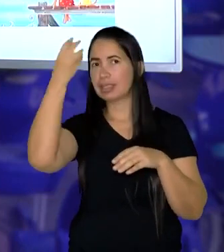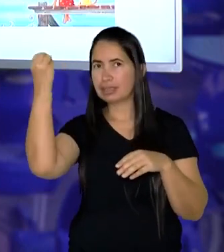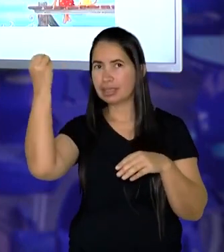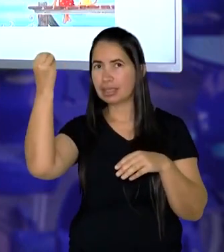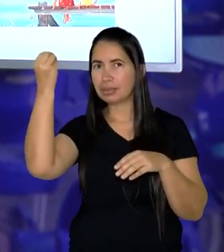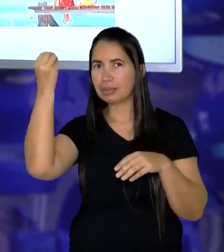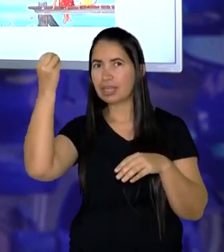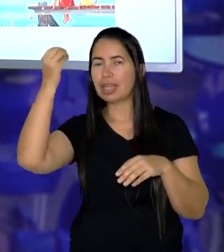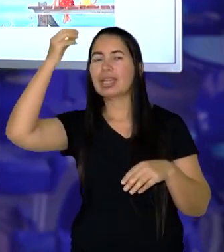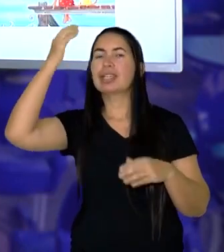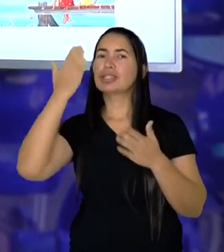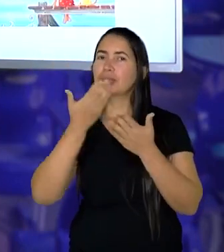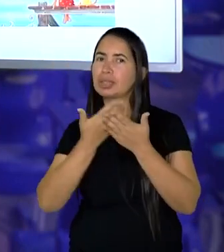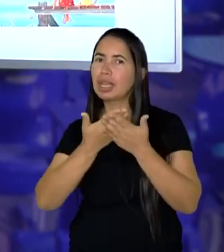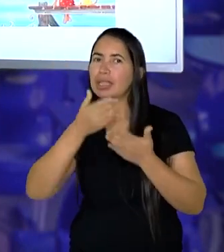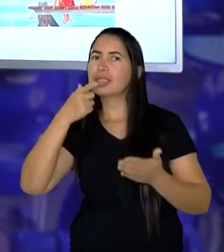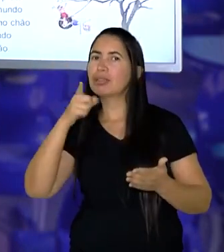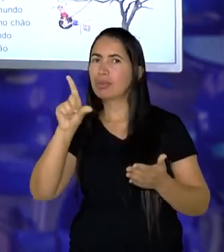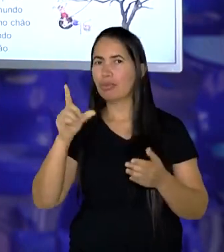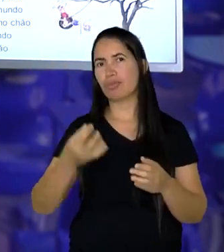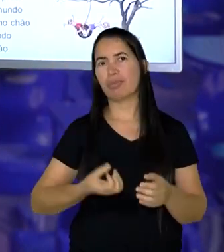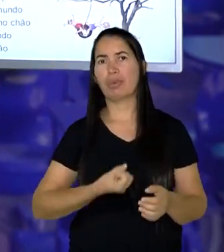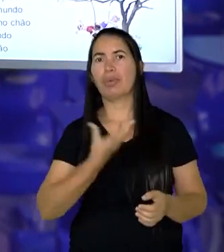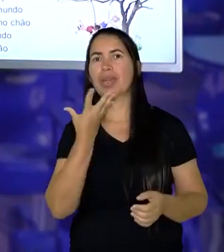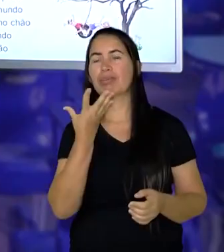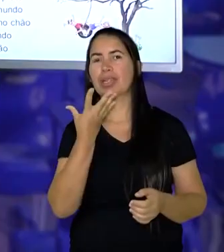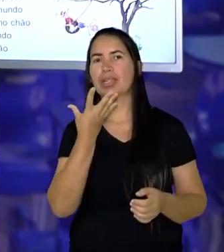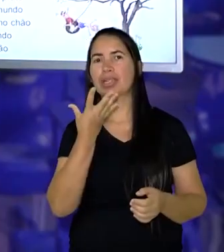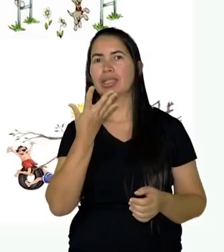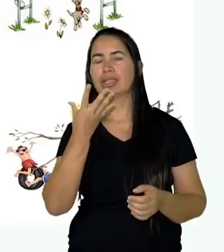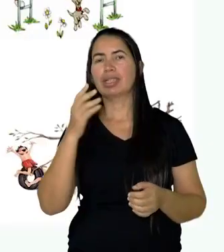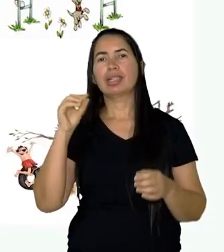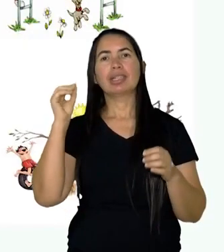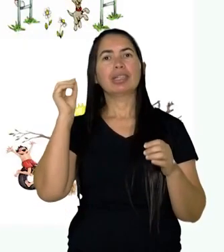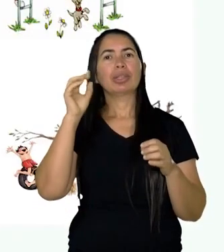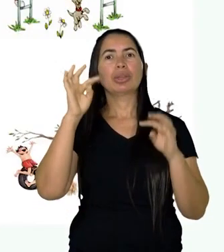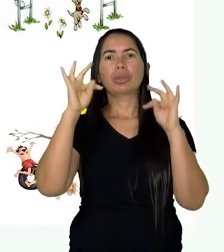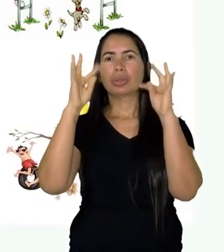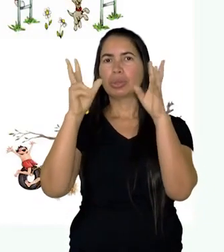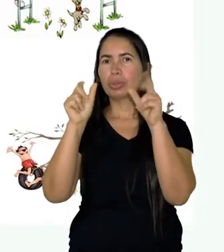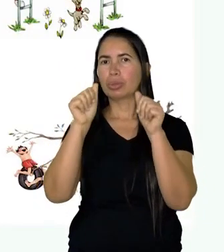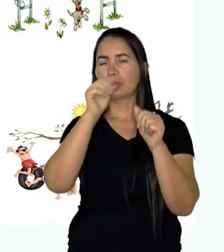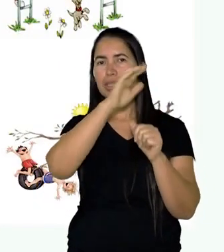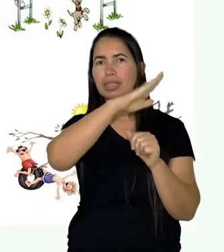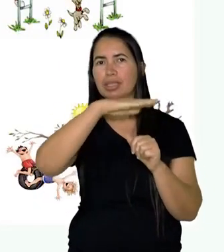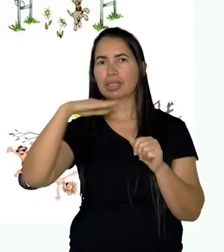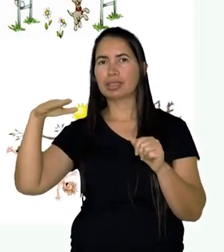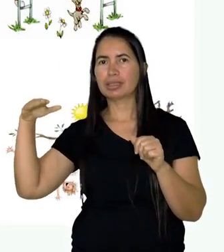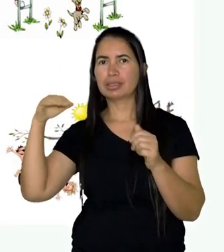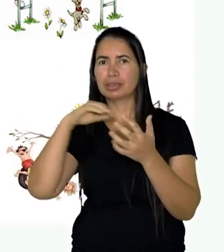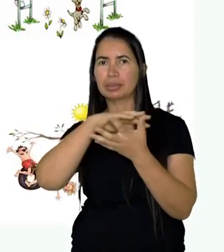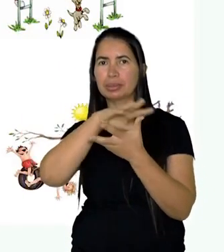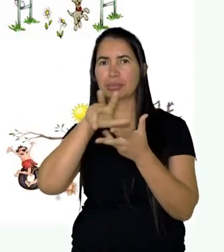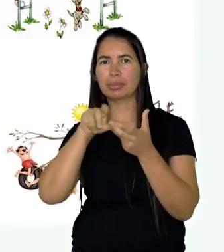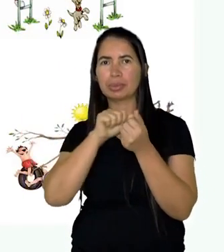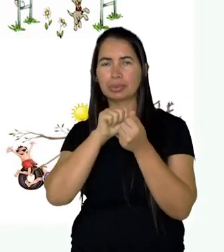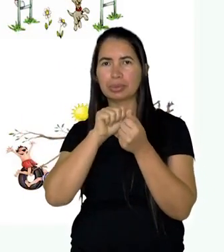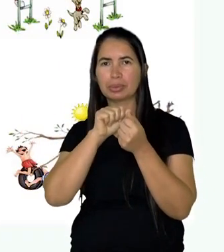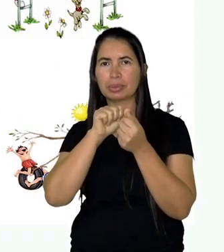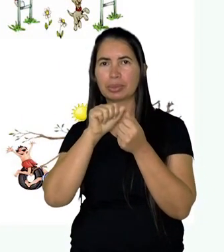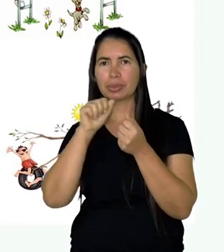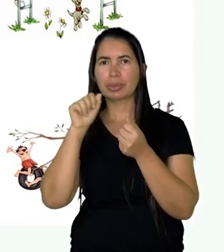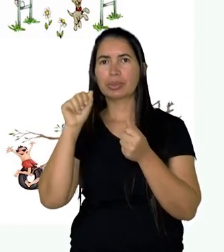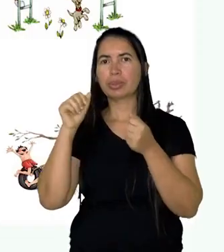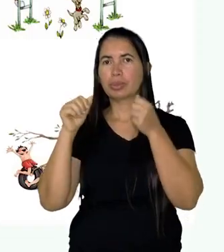não se lembrem, nós vamos rever mais um poema. Toda criança do mundo, de Ruth Rocha